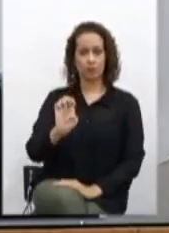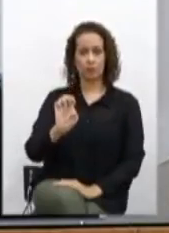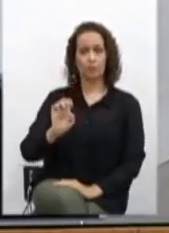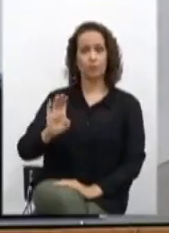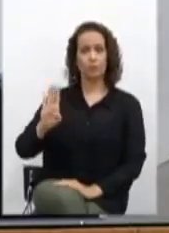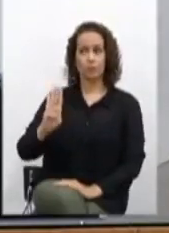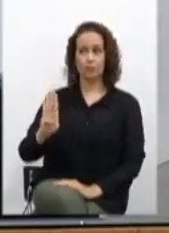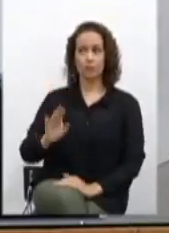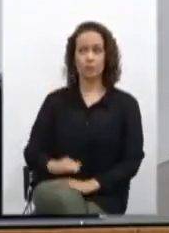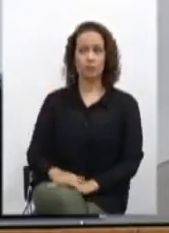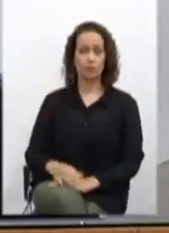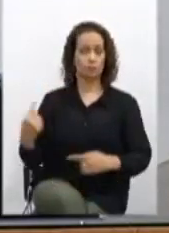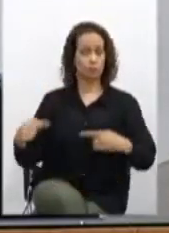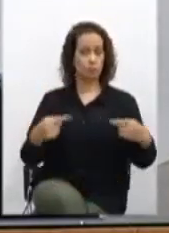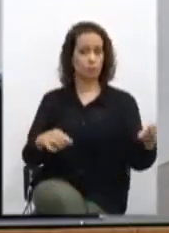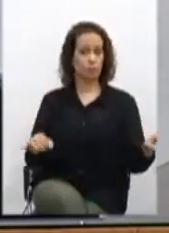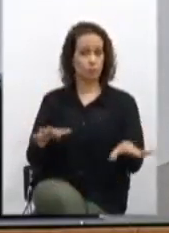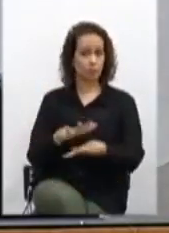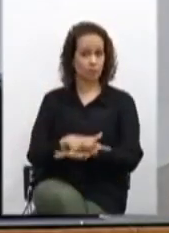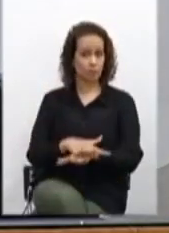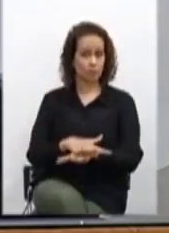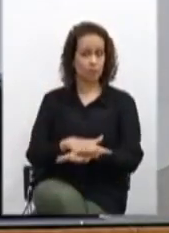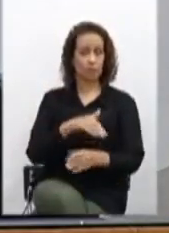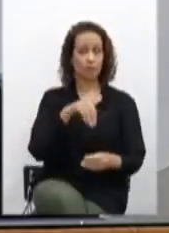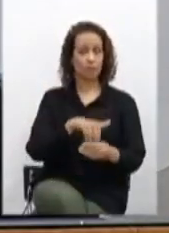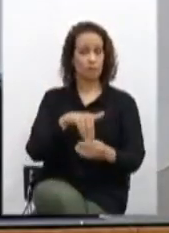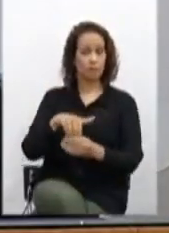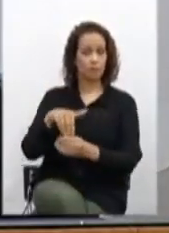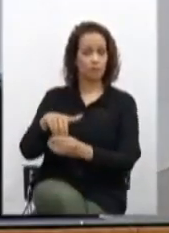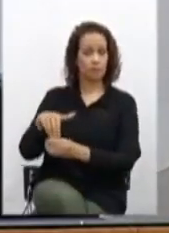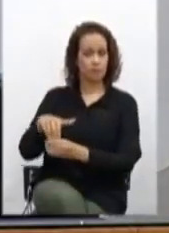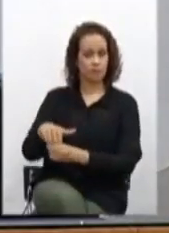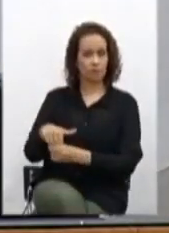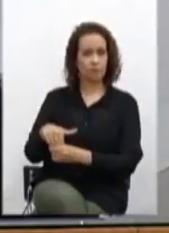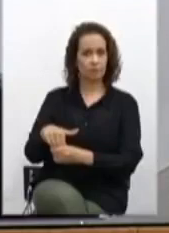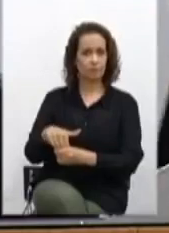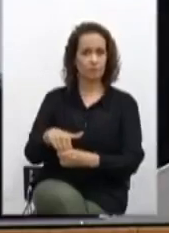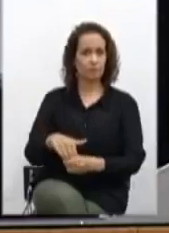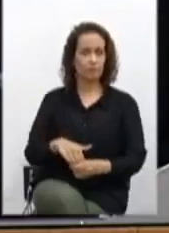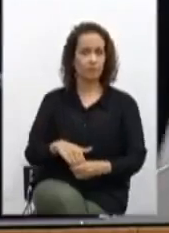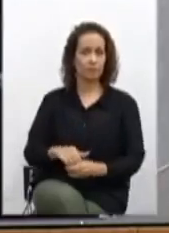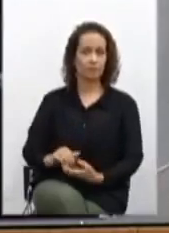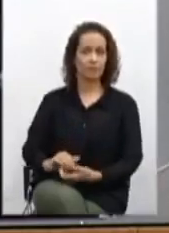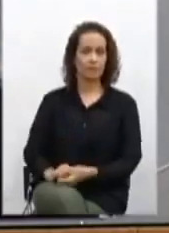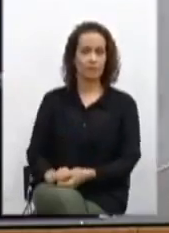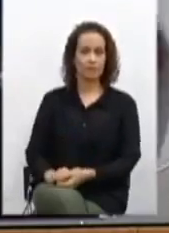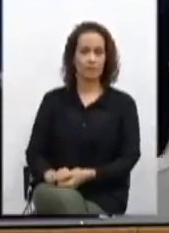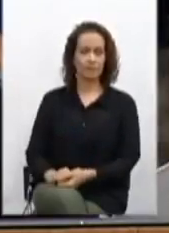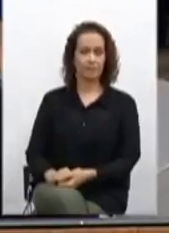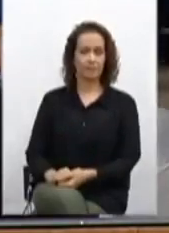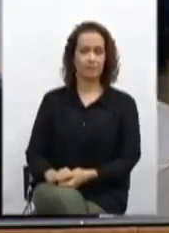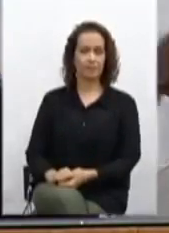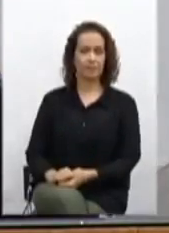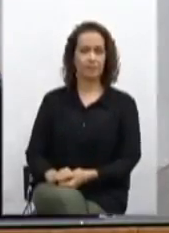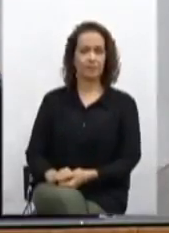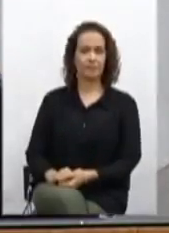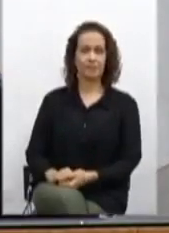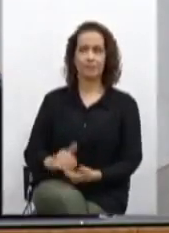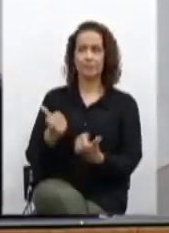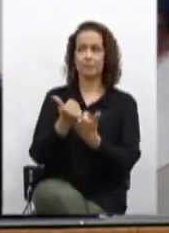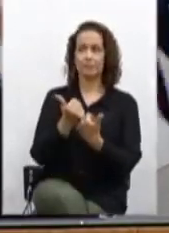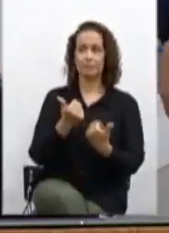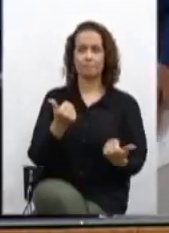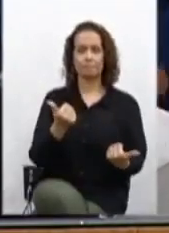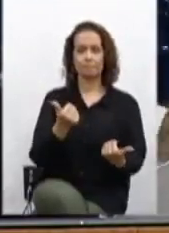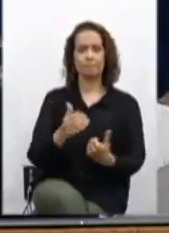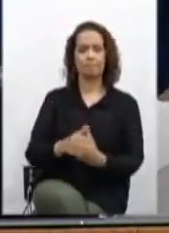encerra-se a discussão, em votação, como vota o ouvi o seu voto, vice-presidente, só que está tendo um retorno